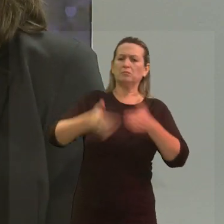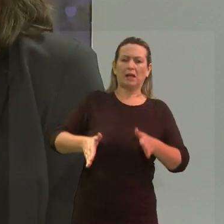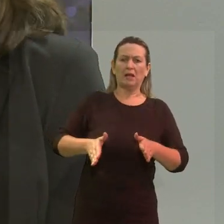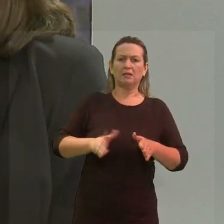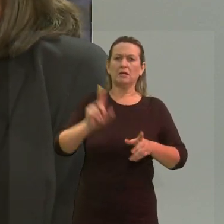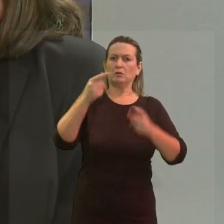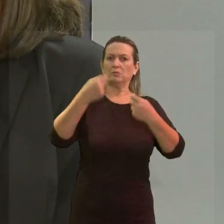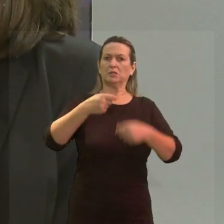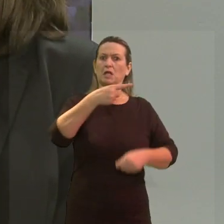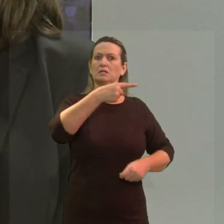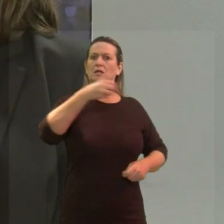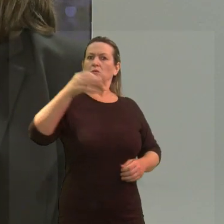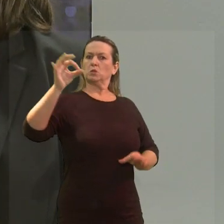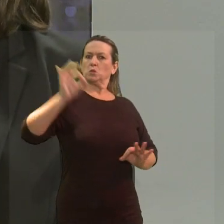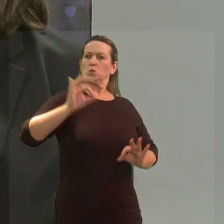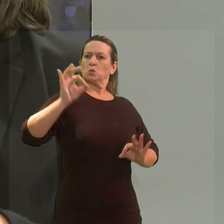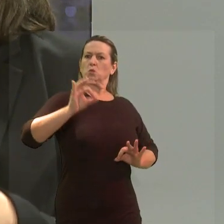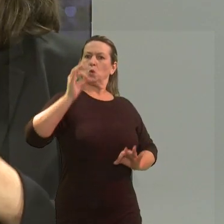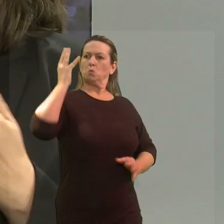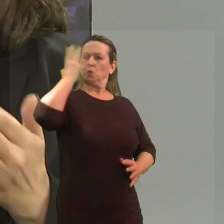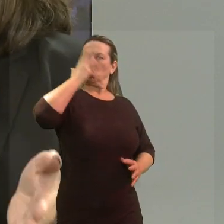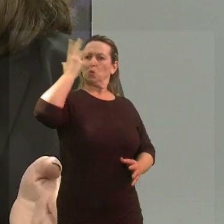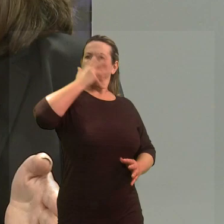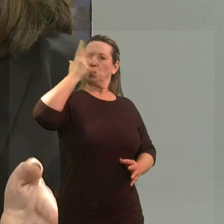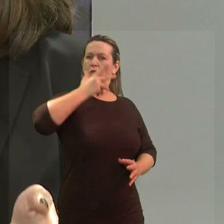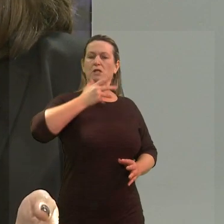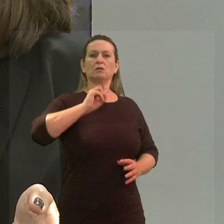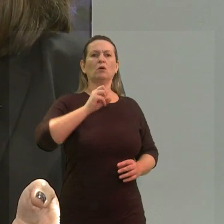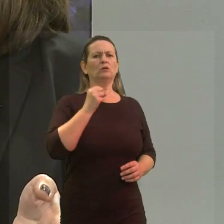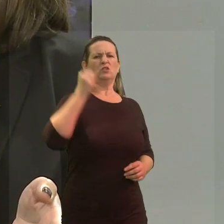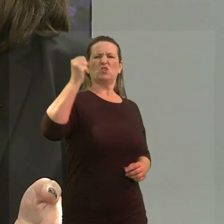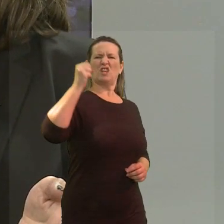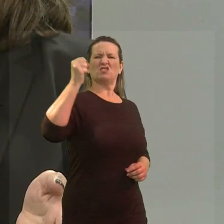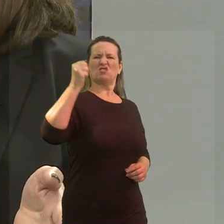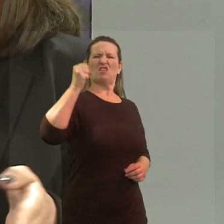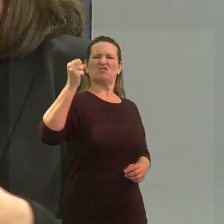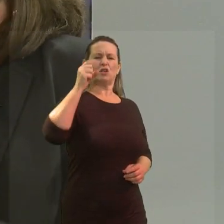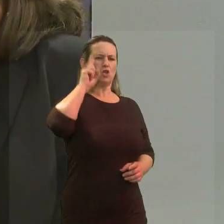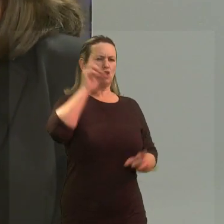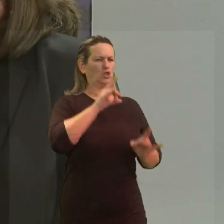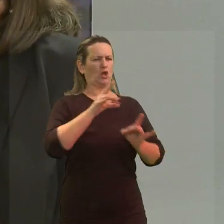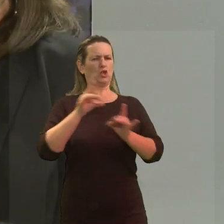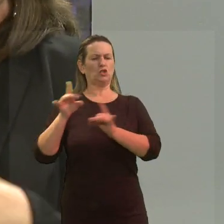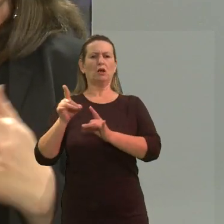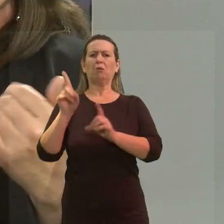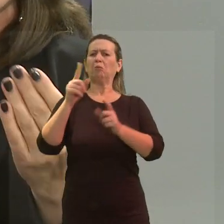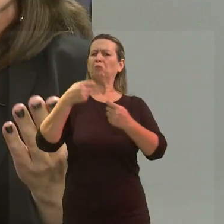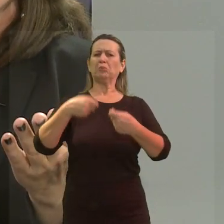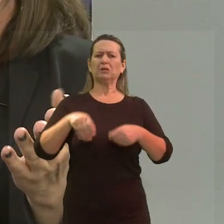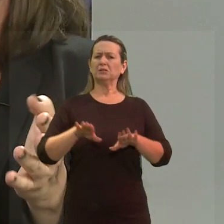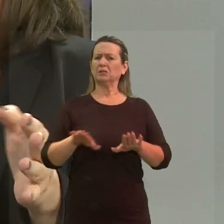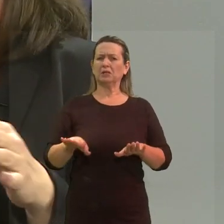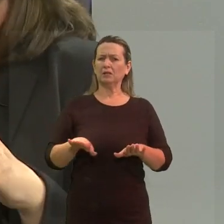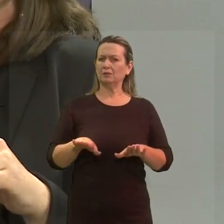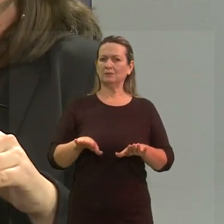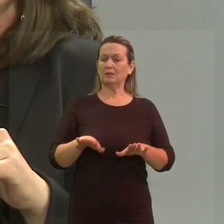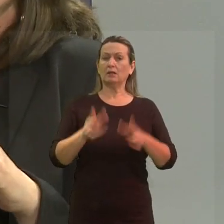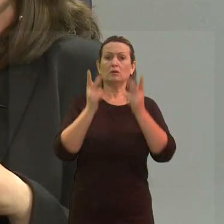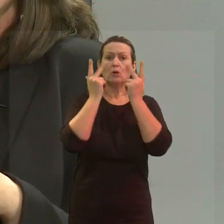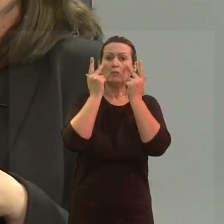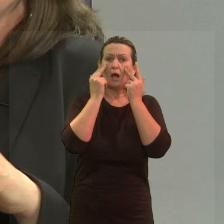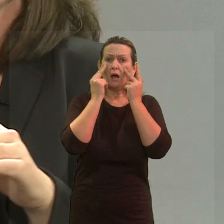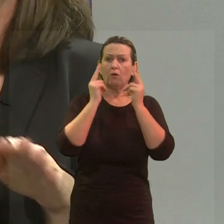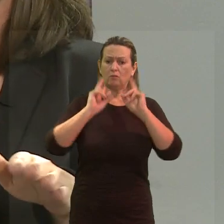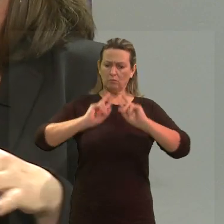100%, é, conseguir sucesso 100% permanentemente, então, quando a gente começar também a